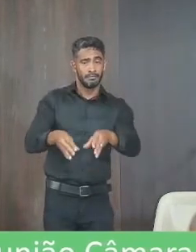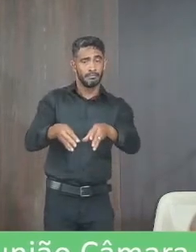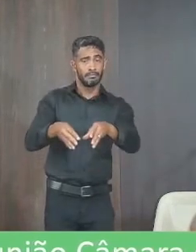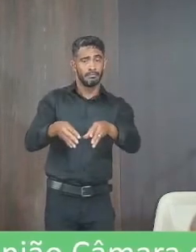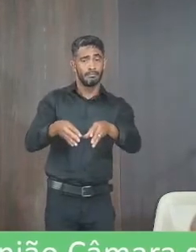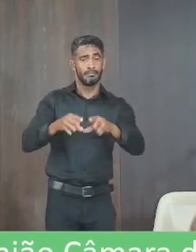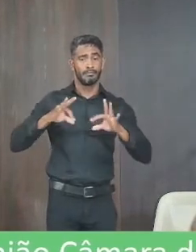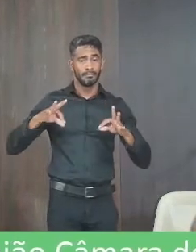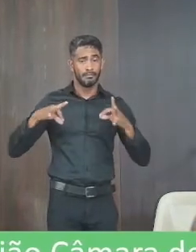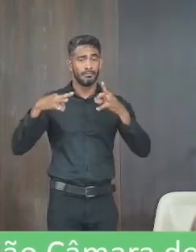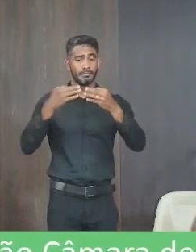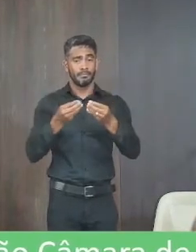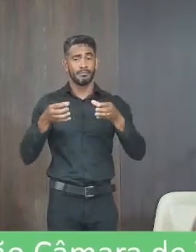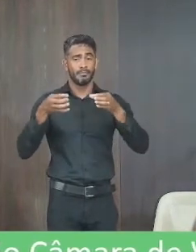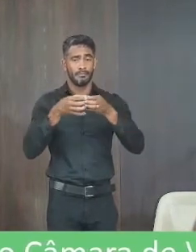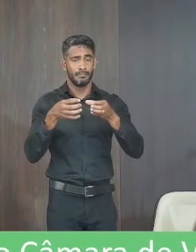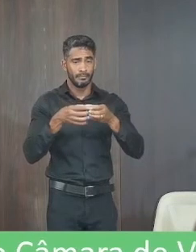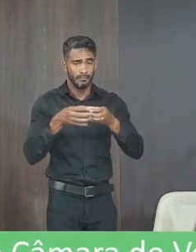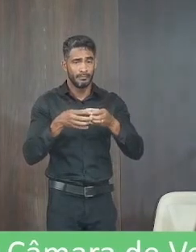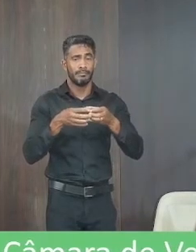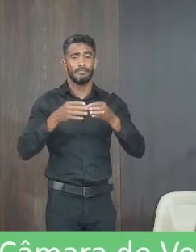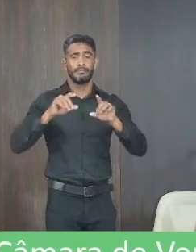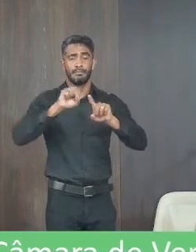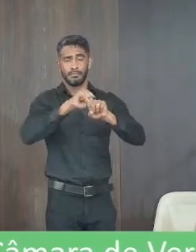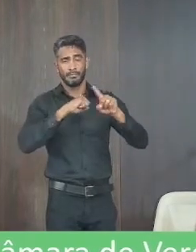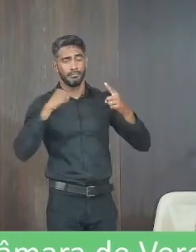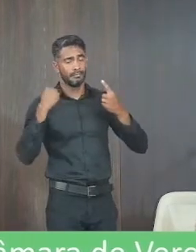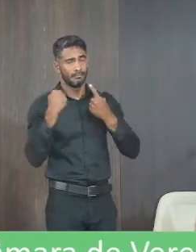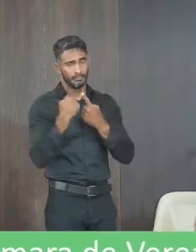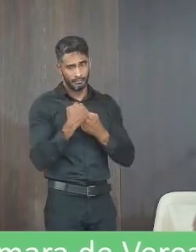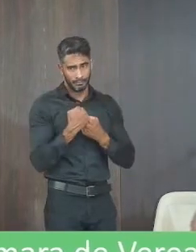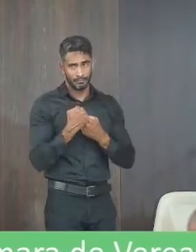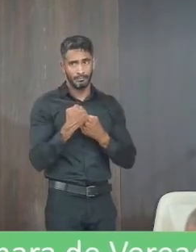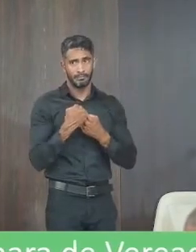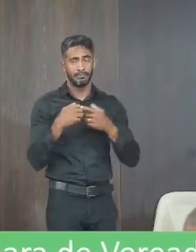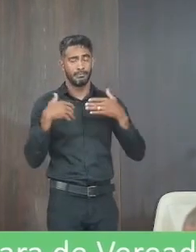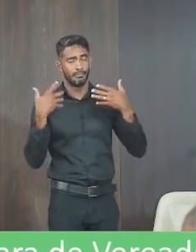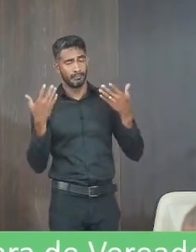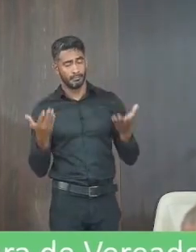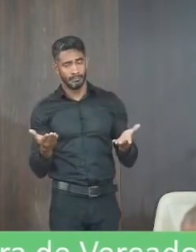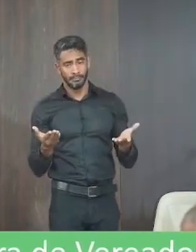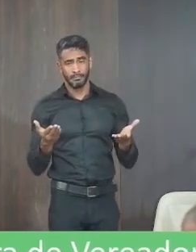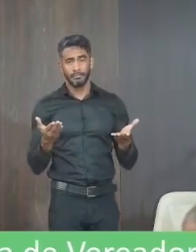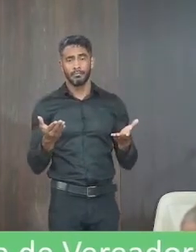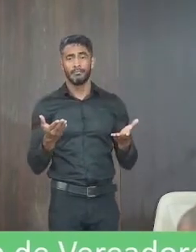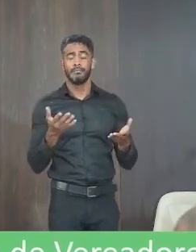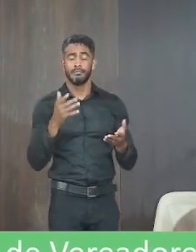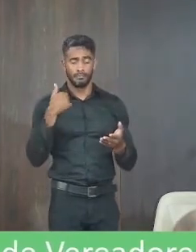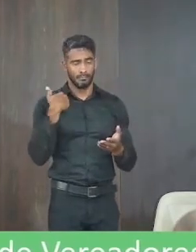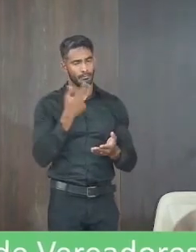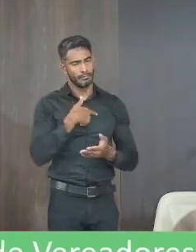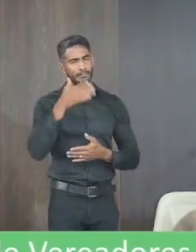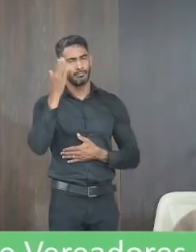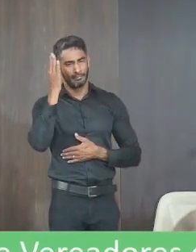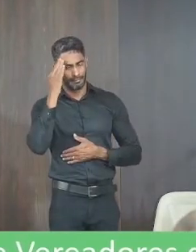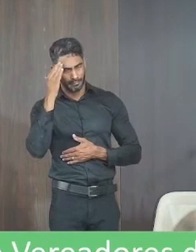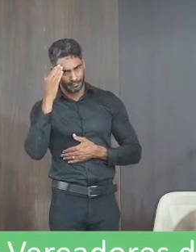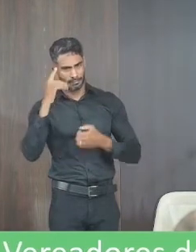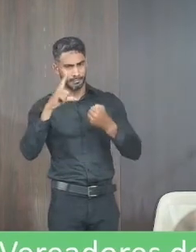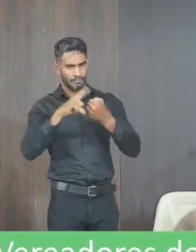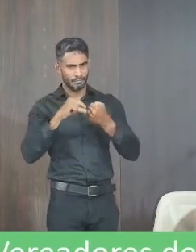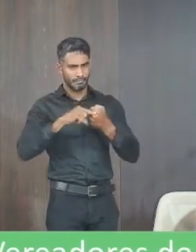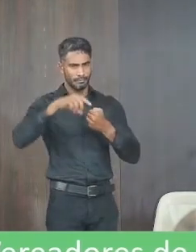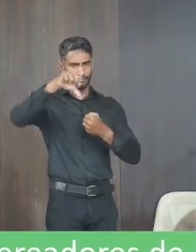para toda a comunidade para toda a sociedade então a gente sabe que lá no